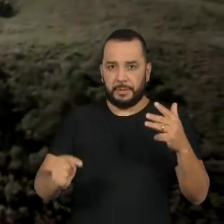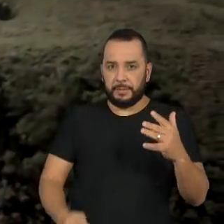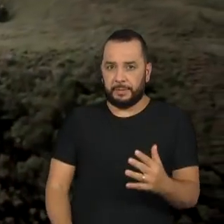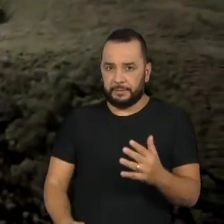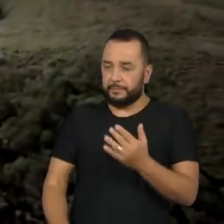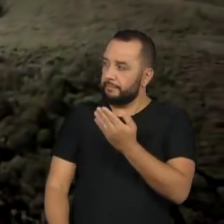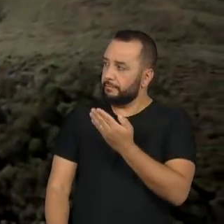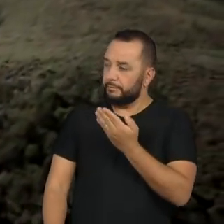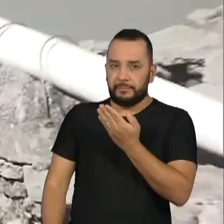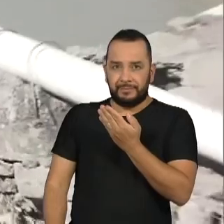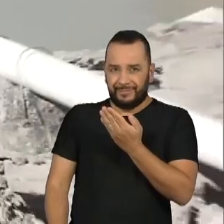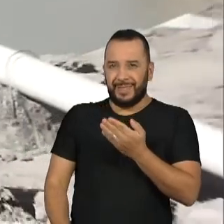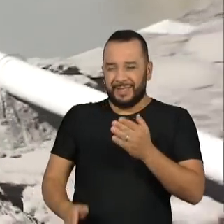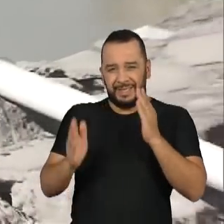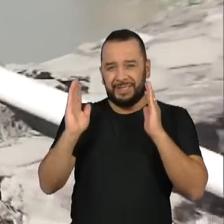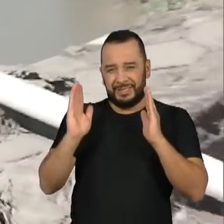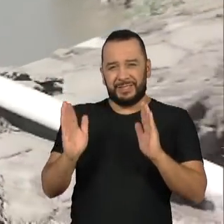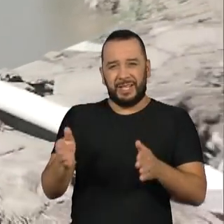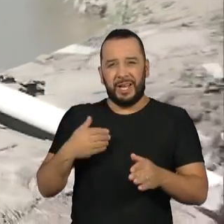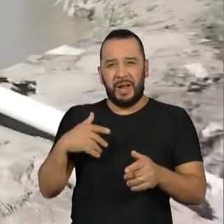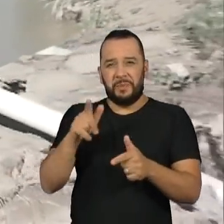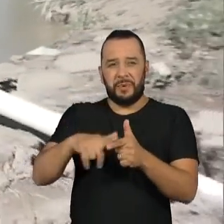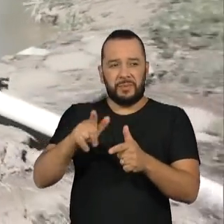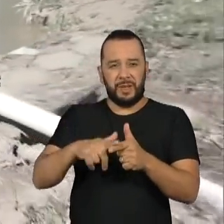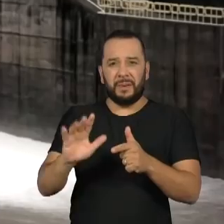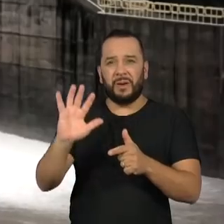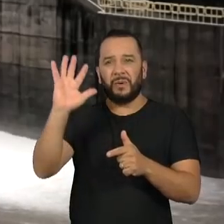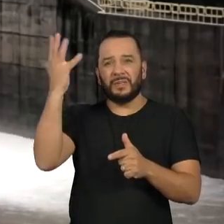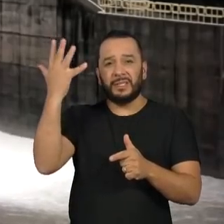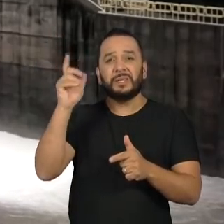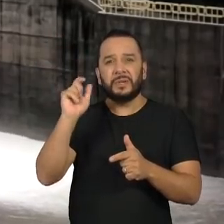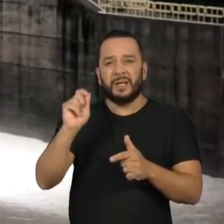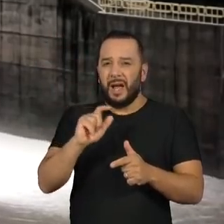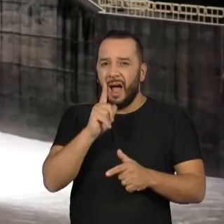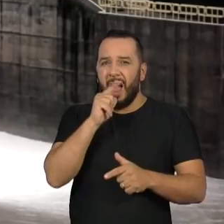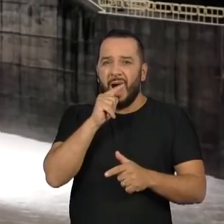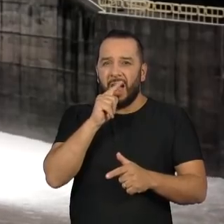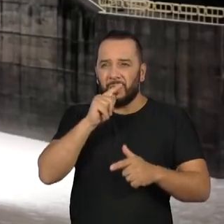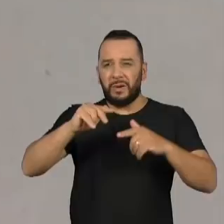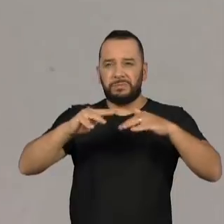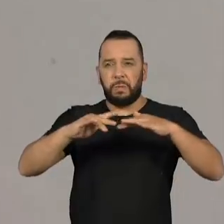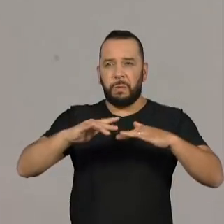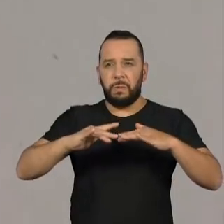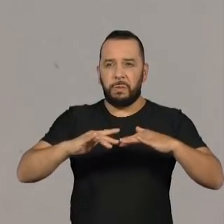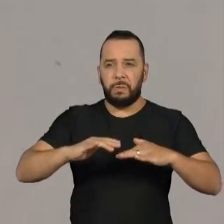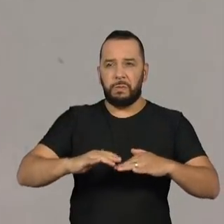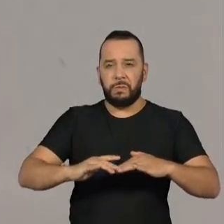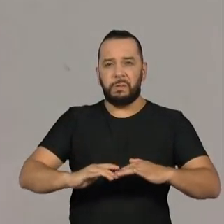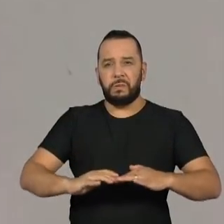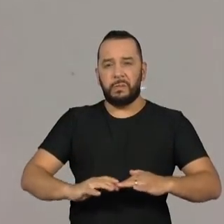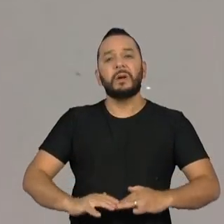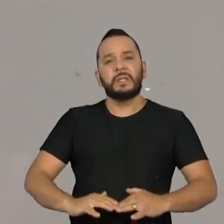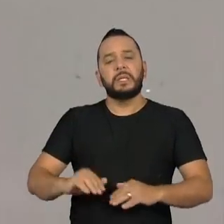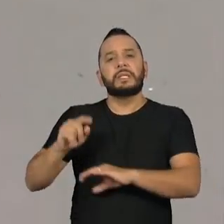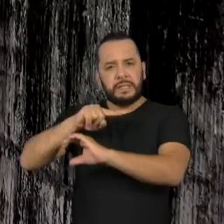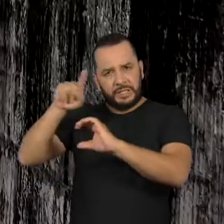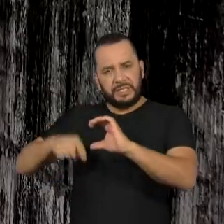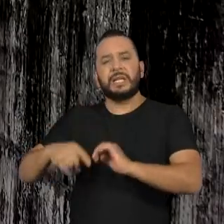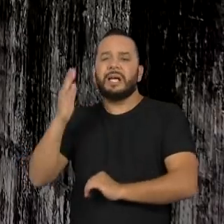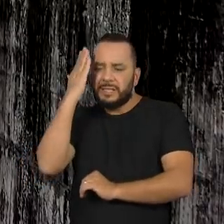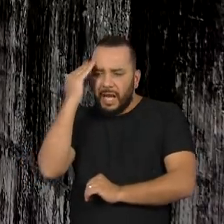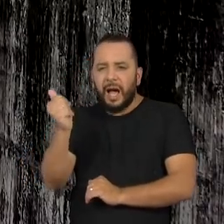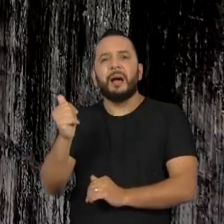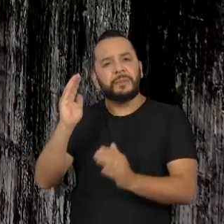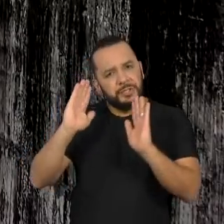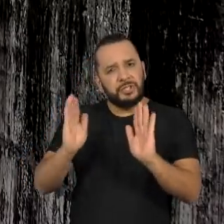Uma tragédia anunciada. A crise hídrica que atinge o Brasil já era prevista pelos cientistas que estudam as